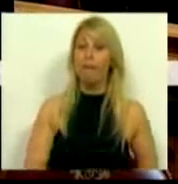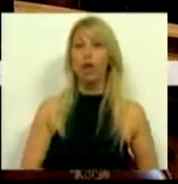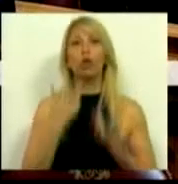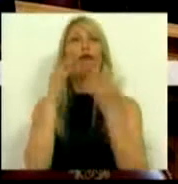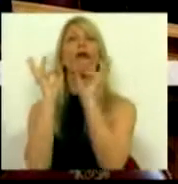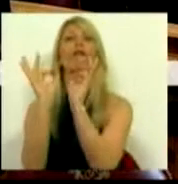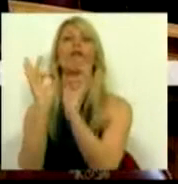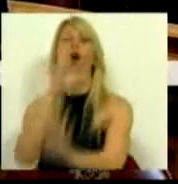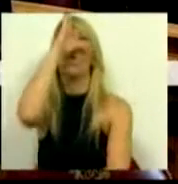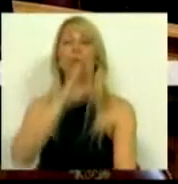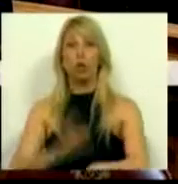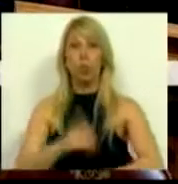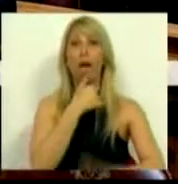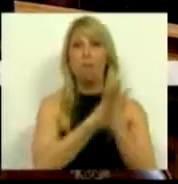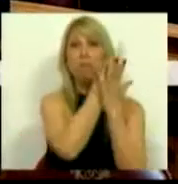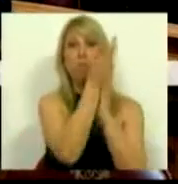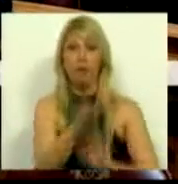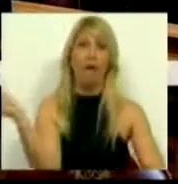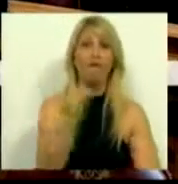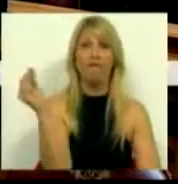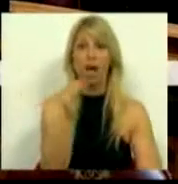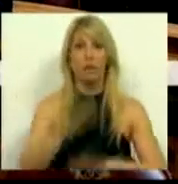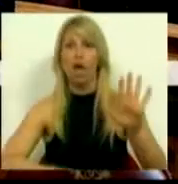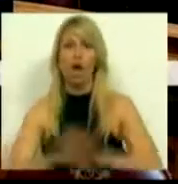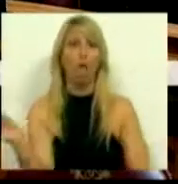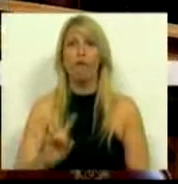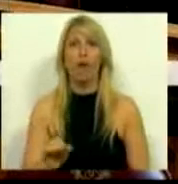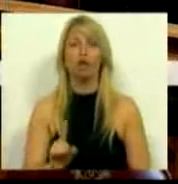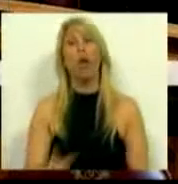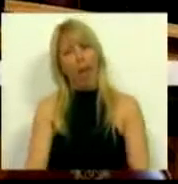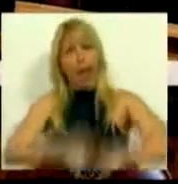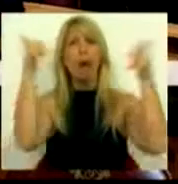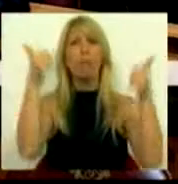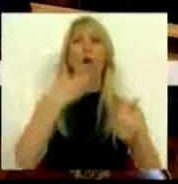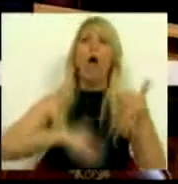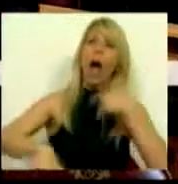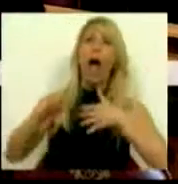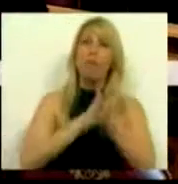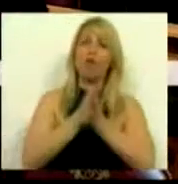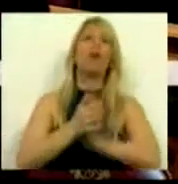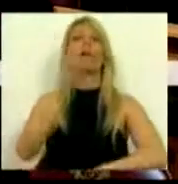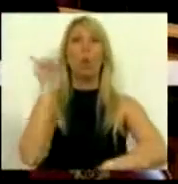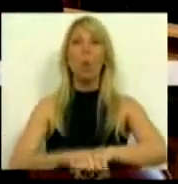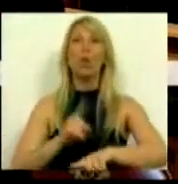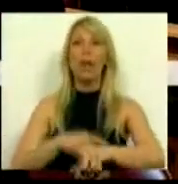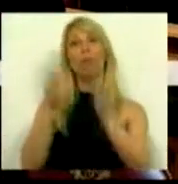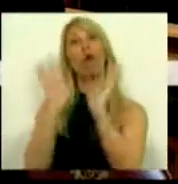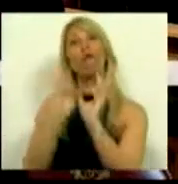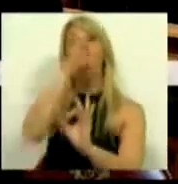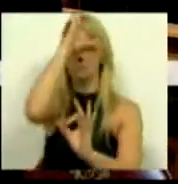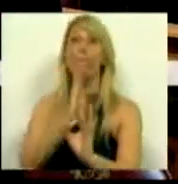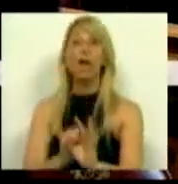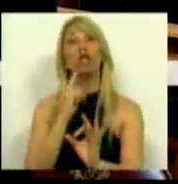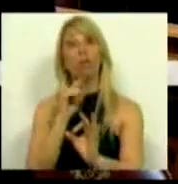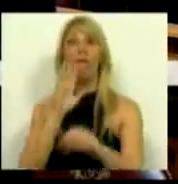Ministro por medidas falsas que não temou, era bom que tivessem aproveitado o tempo para elogiar o Ministro para resolver